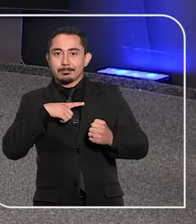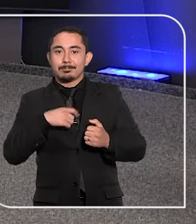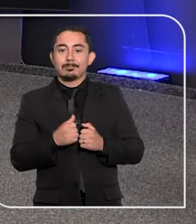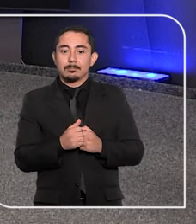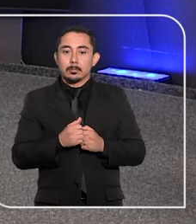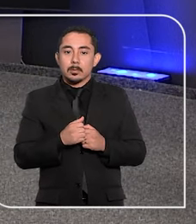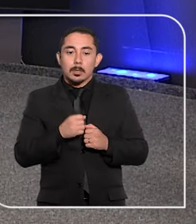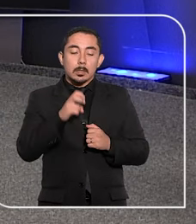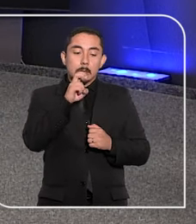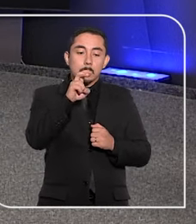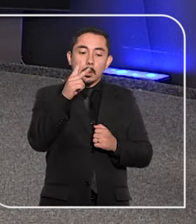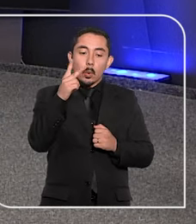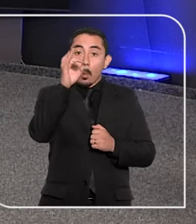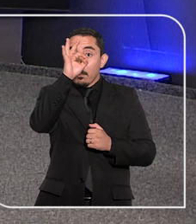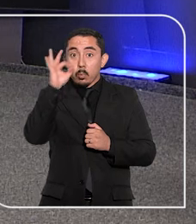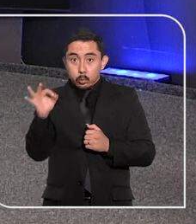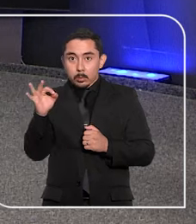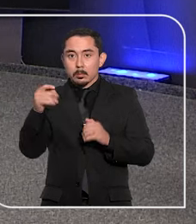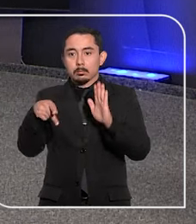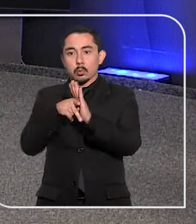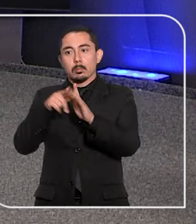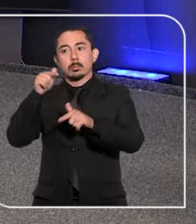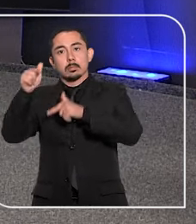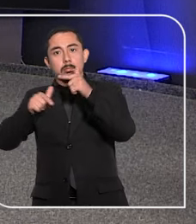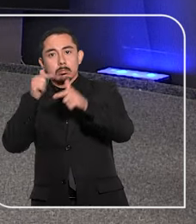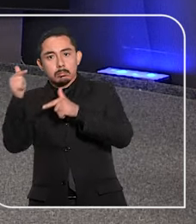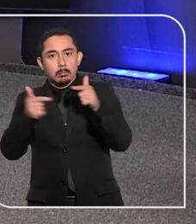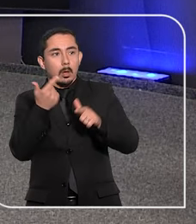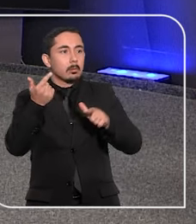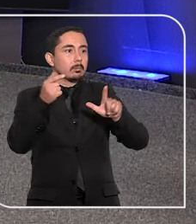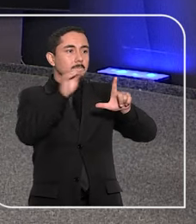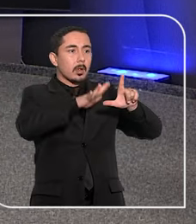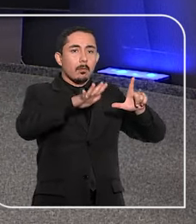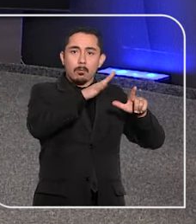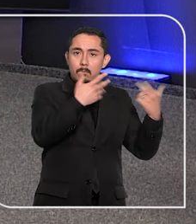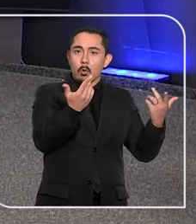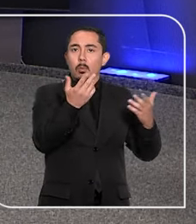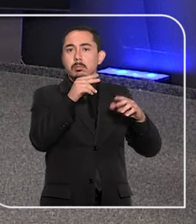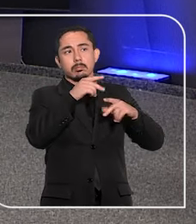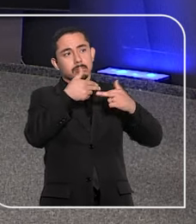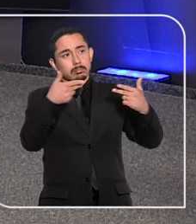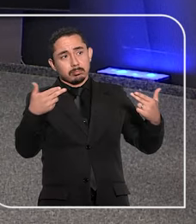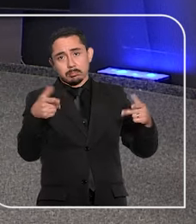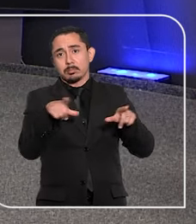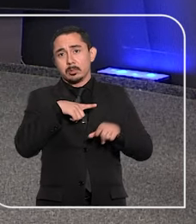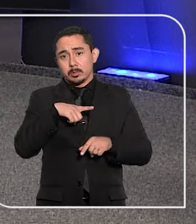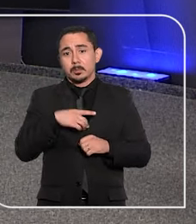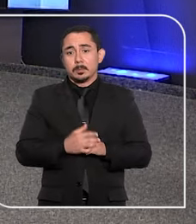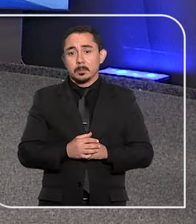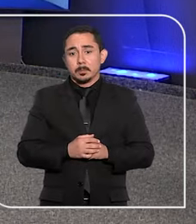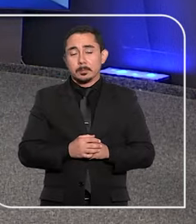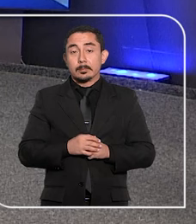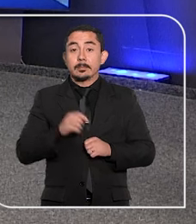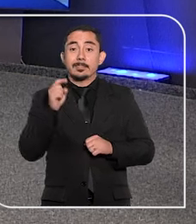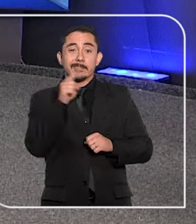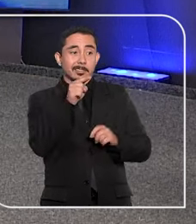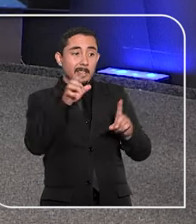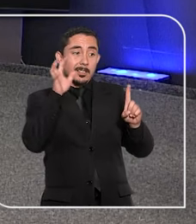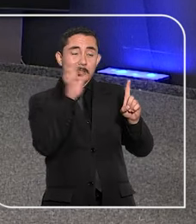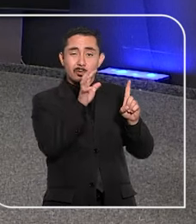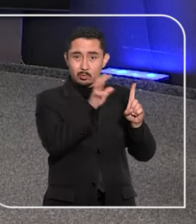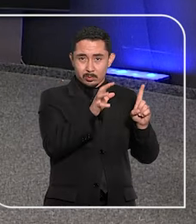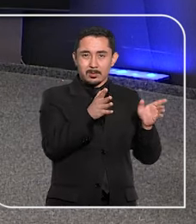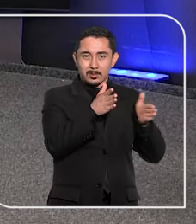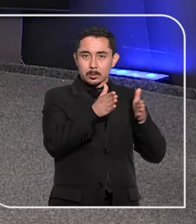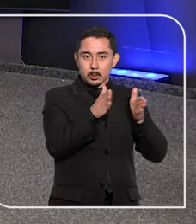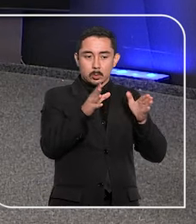52% do total de trabalhadores de plataformas digitais e demais apps de serviços. Em decisão que impacta